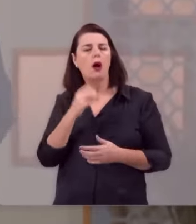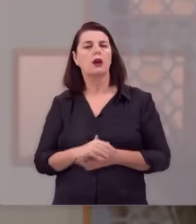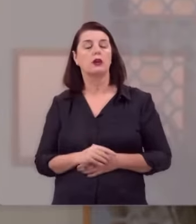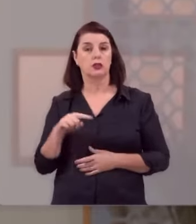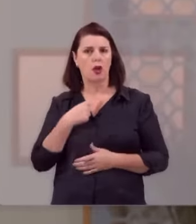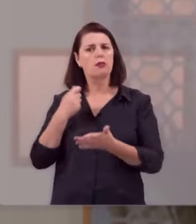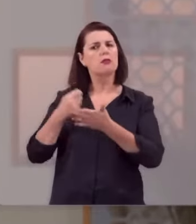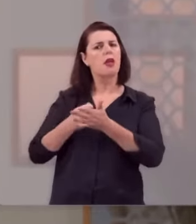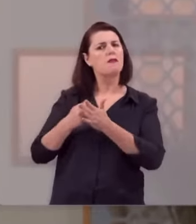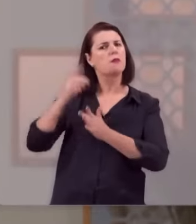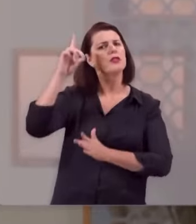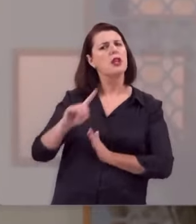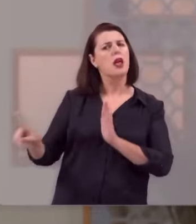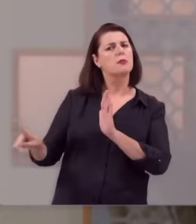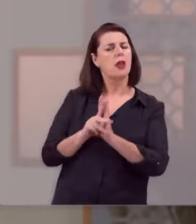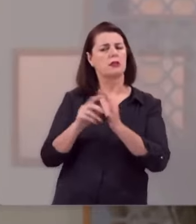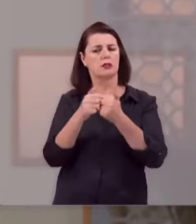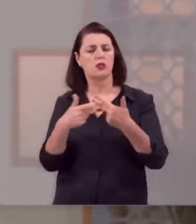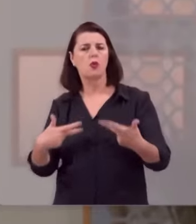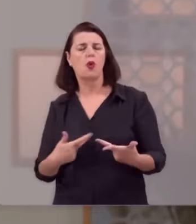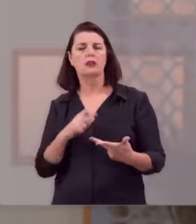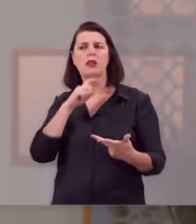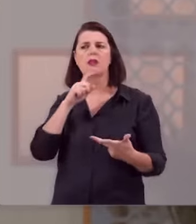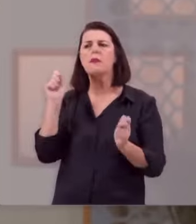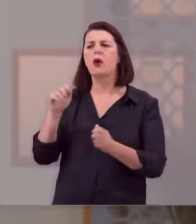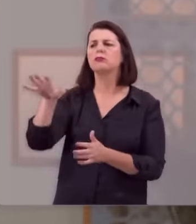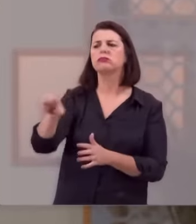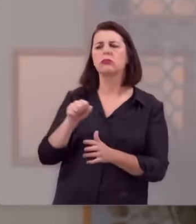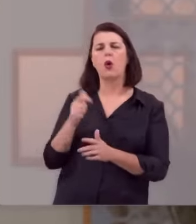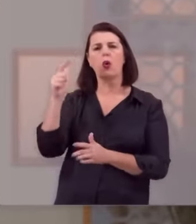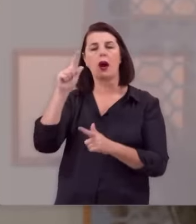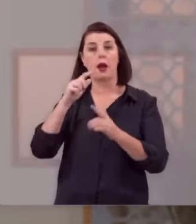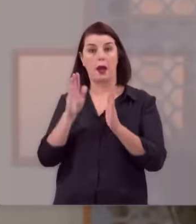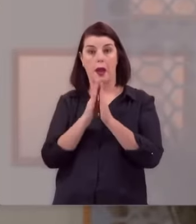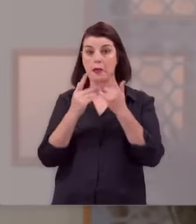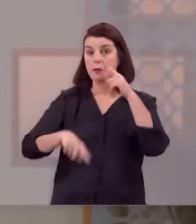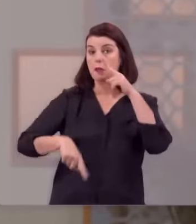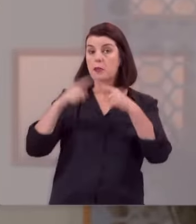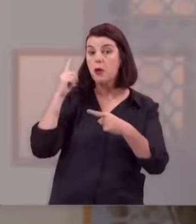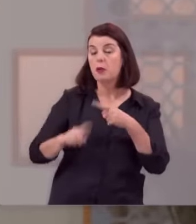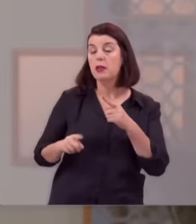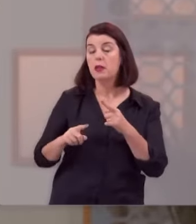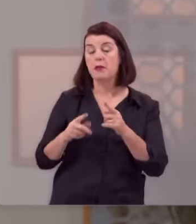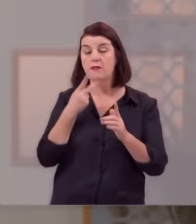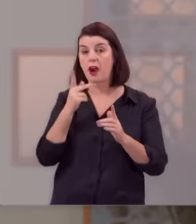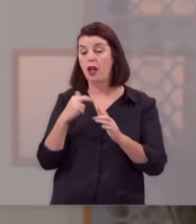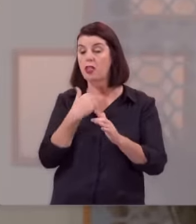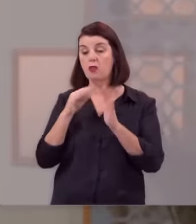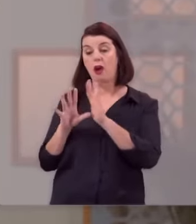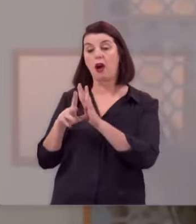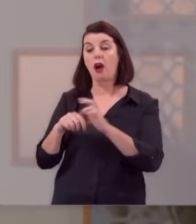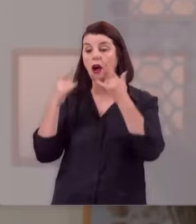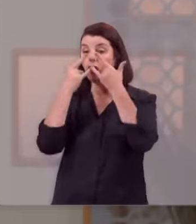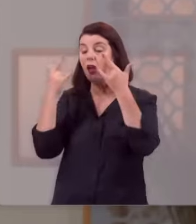direito à propriedade, é por isso que nós defendemos que ninguém pode tomar o que é do outro. A Bíblia proíbe isso. Não furtarás, não